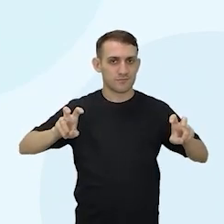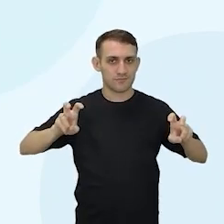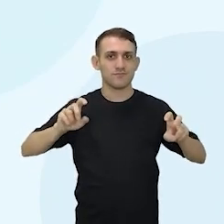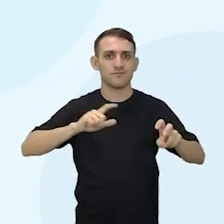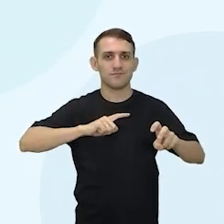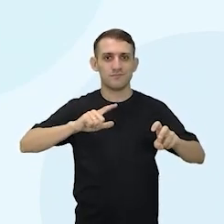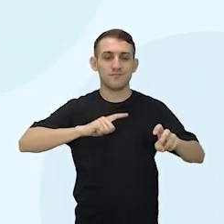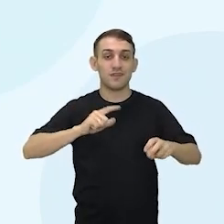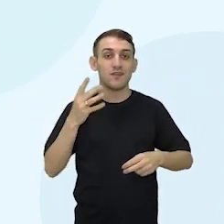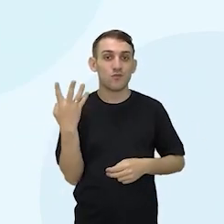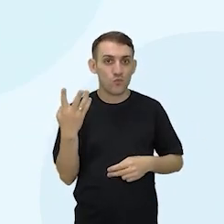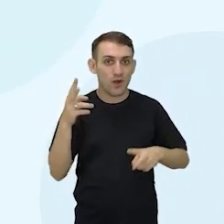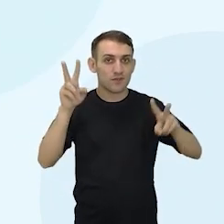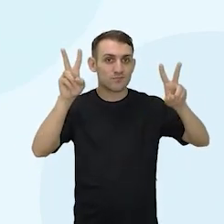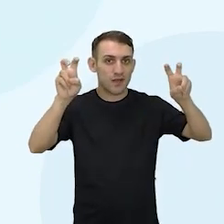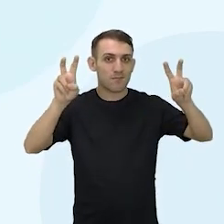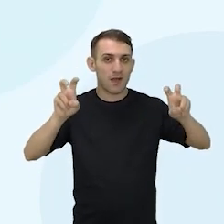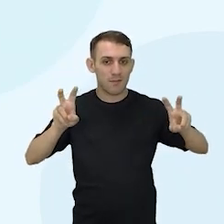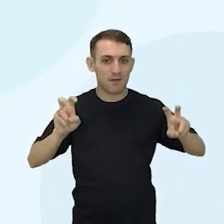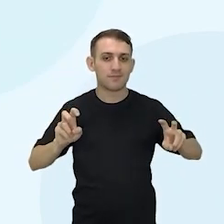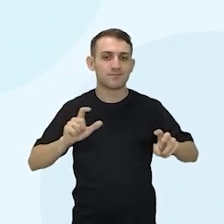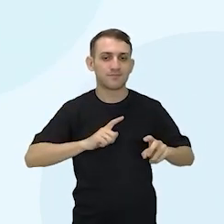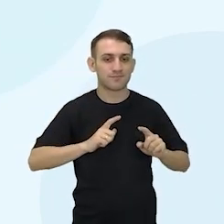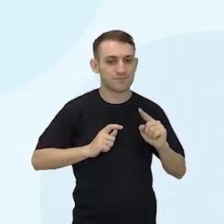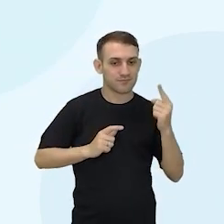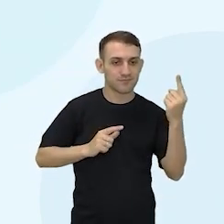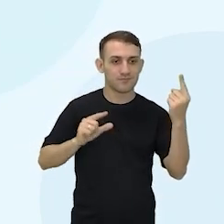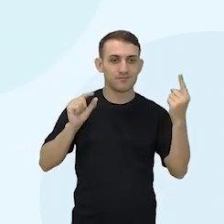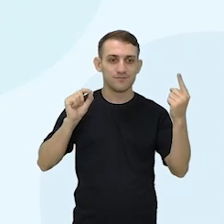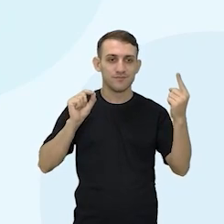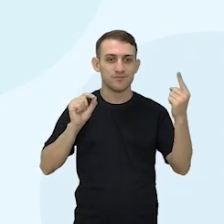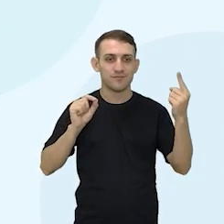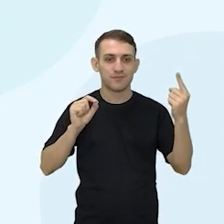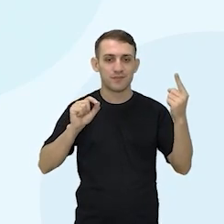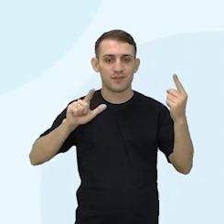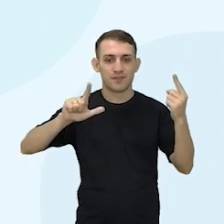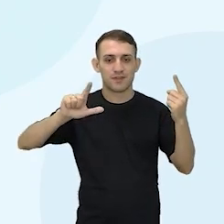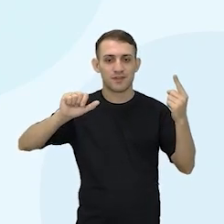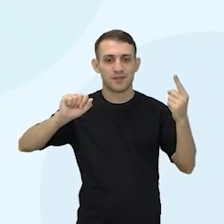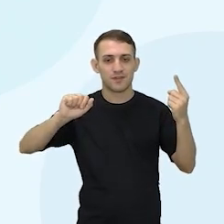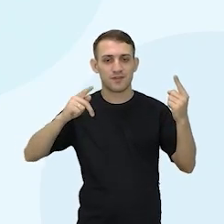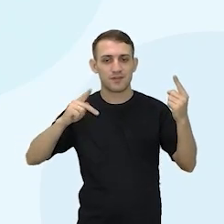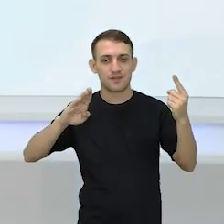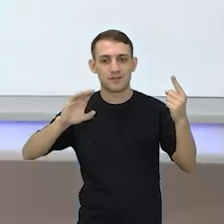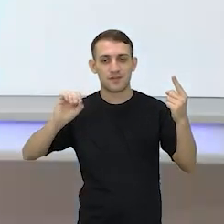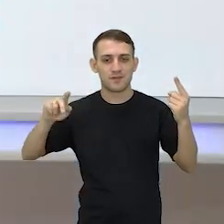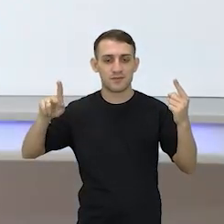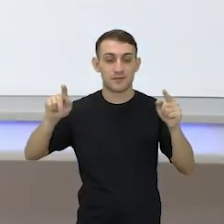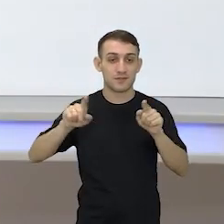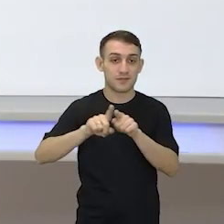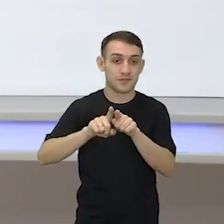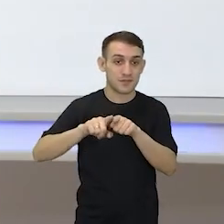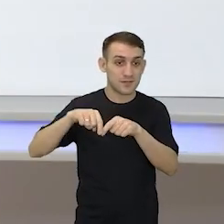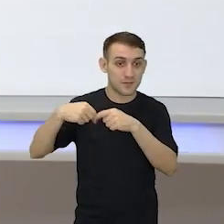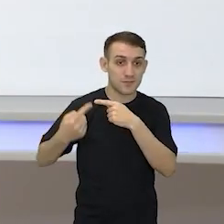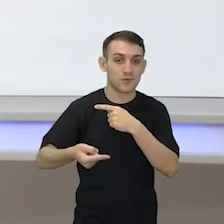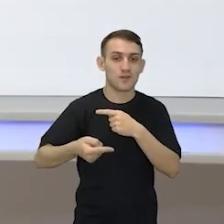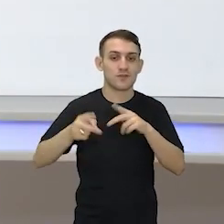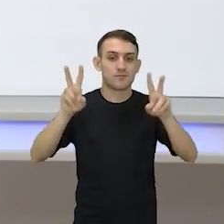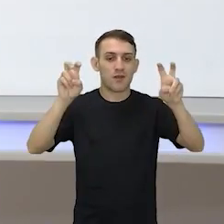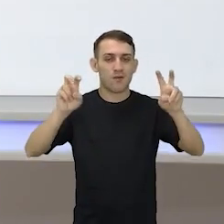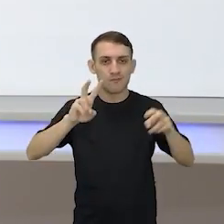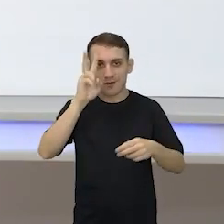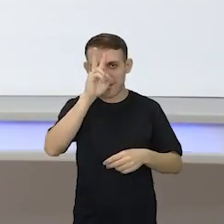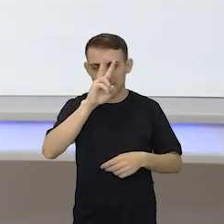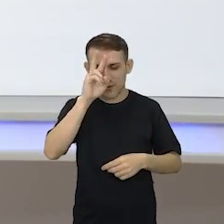ele teve quatro títulos. Primeiro ele era nosso lapbook. Depois ele foi temas da história.